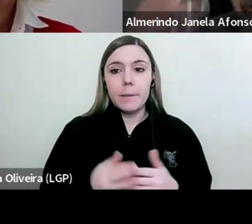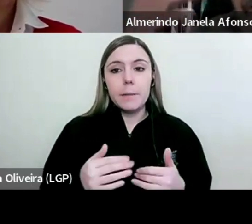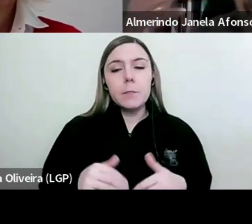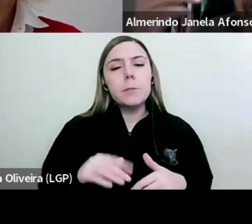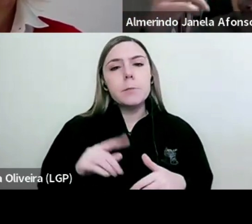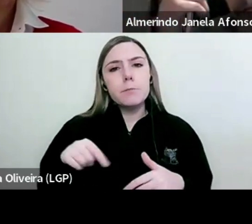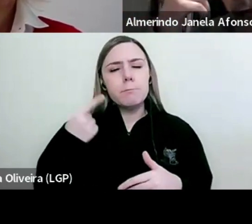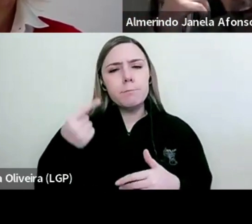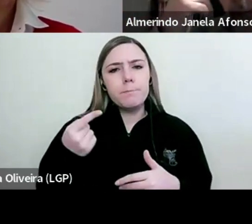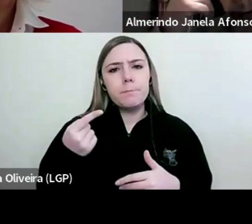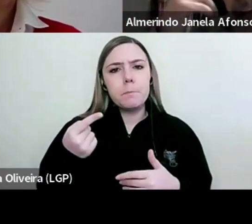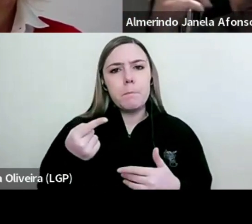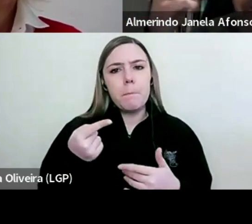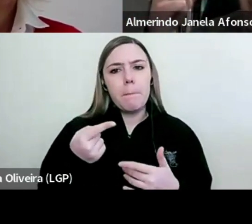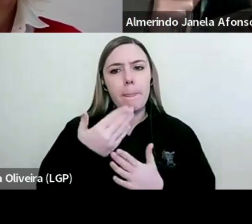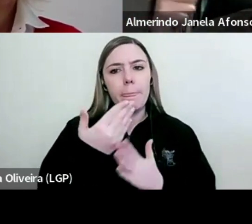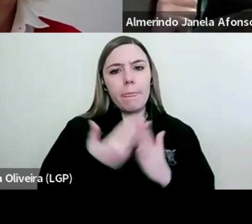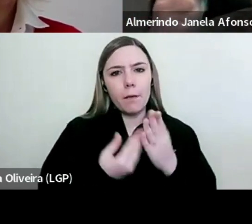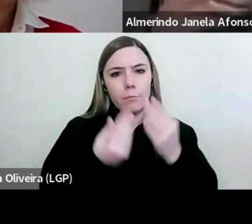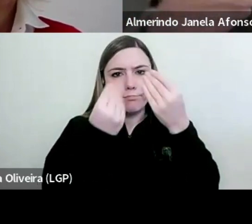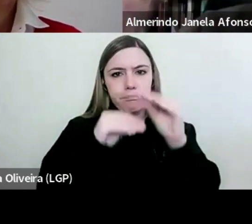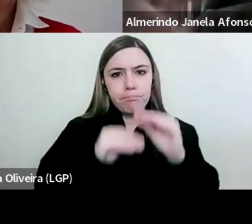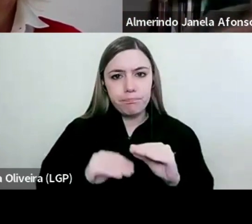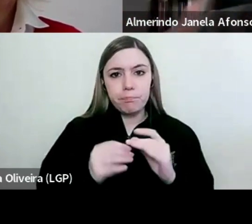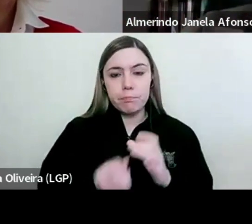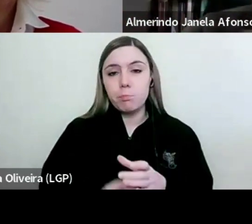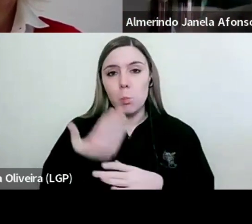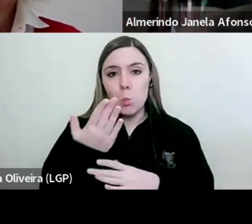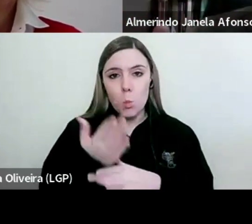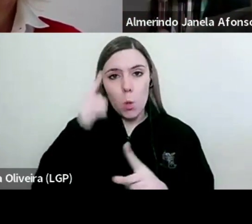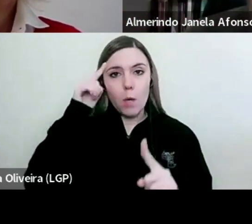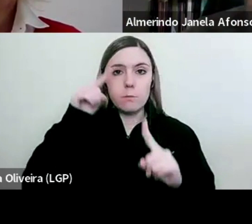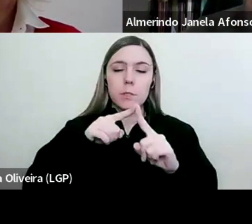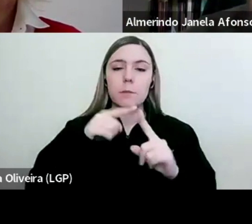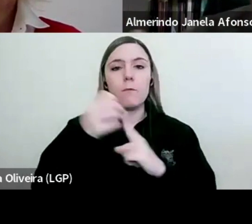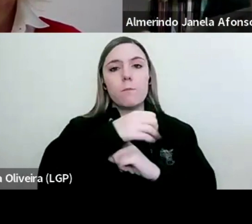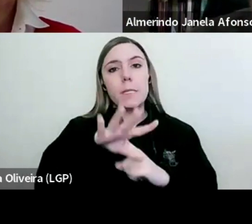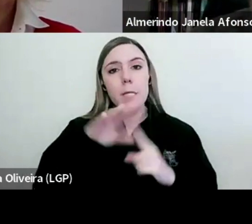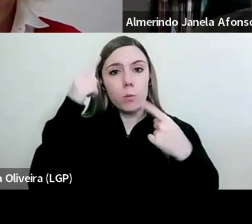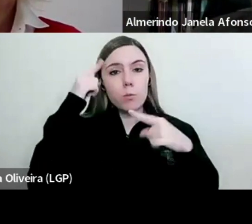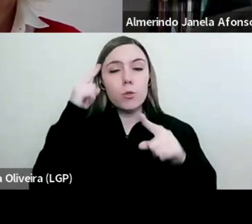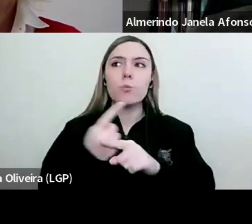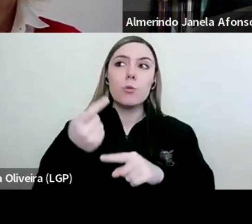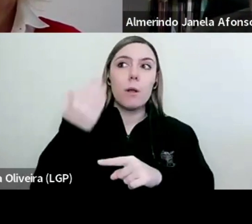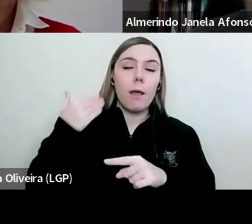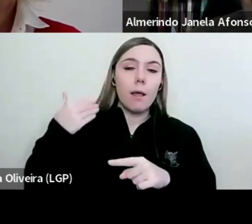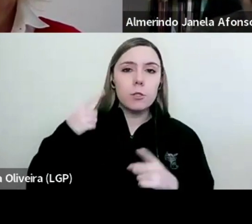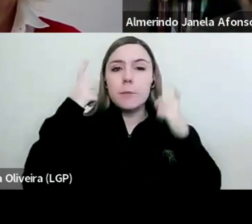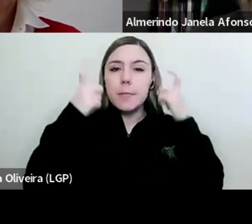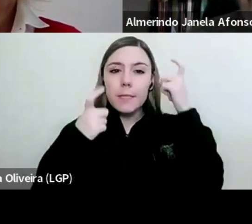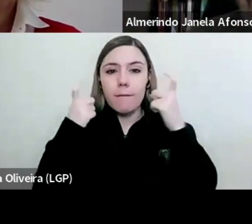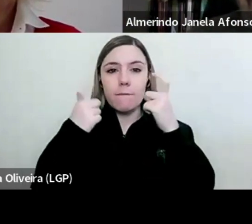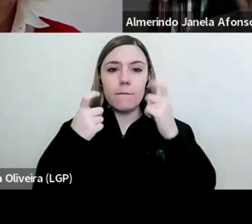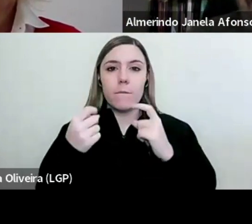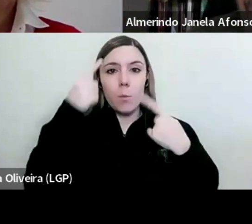foi elaborado para a formação de professores, uma vez que se constatava que a formação de professores era